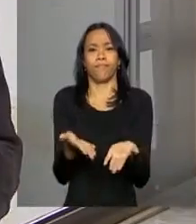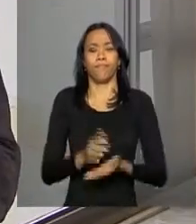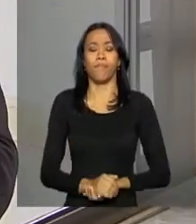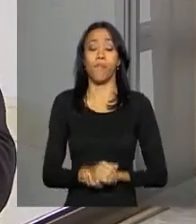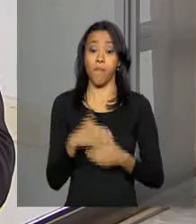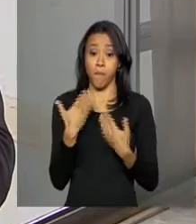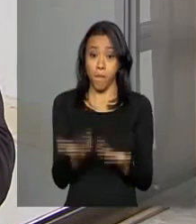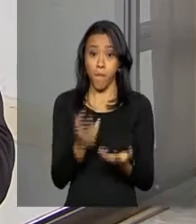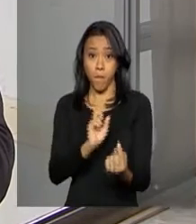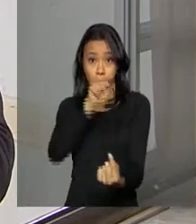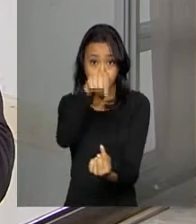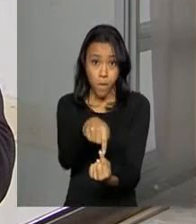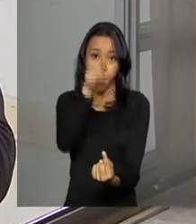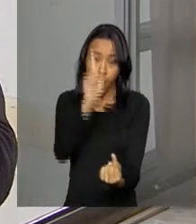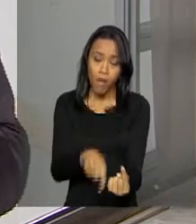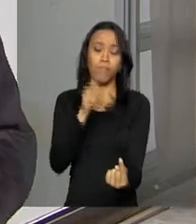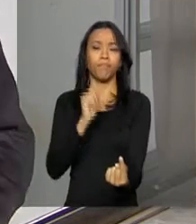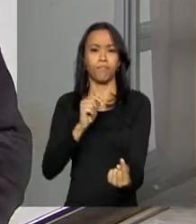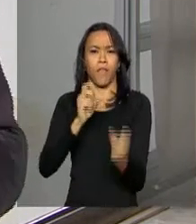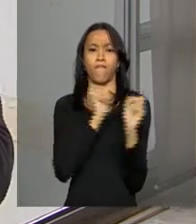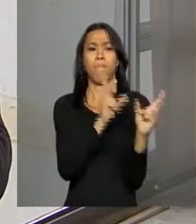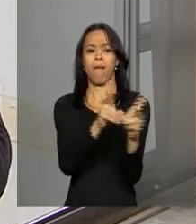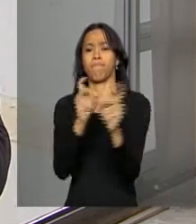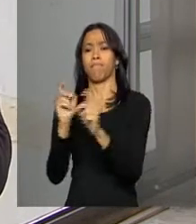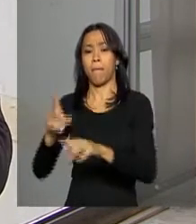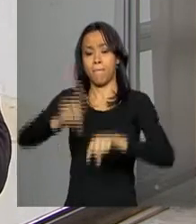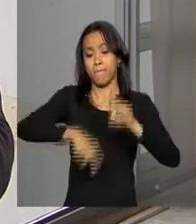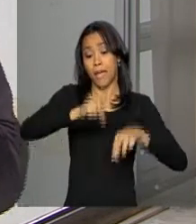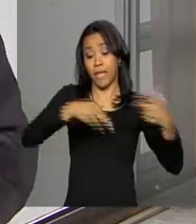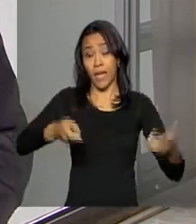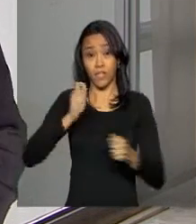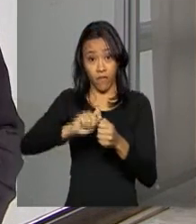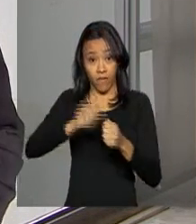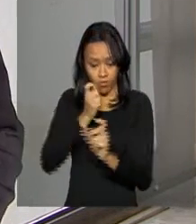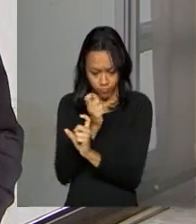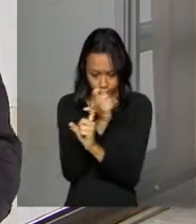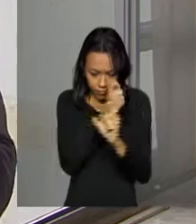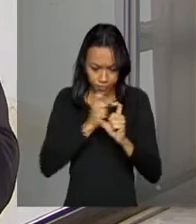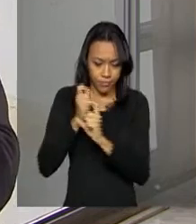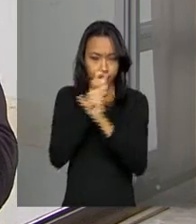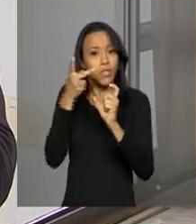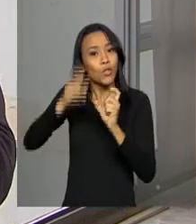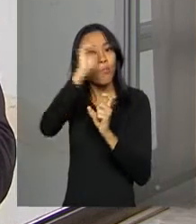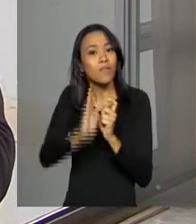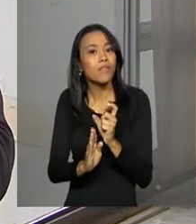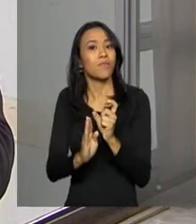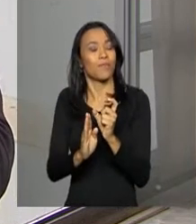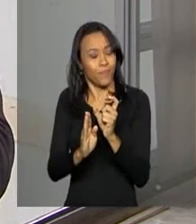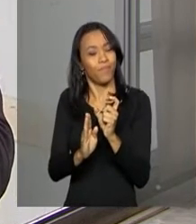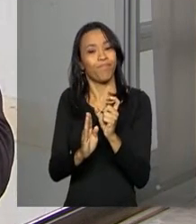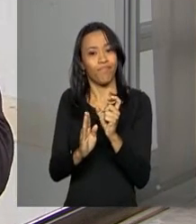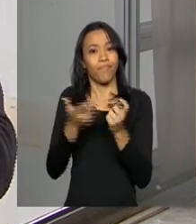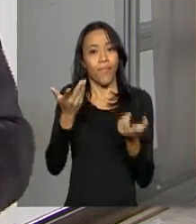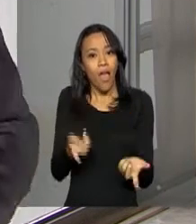Então, Daniela, o objetivo desse centro é aumentar a comercialização de peças produzidas pelo artesanato brasileiro. O centro